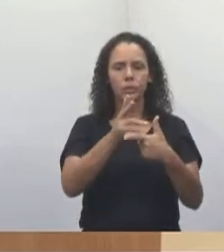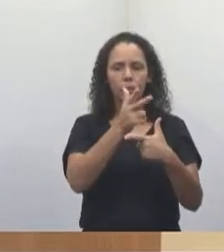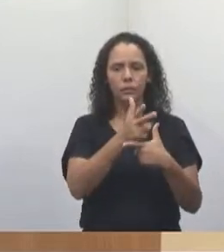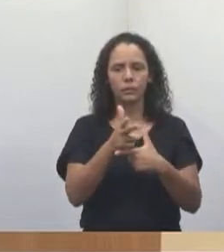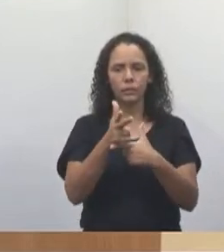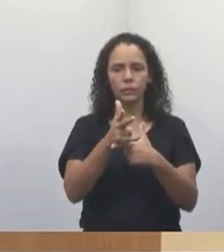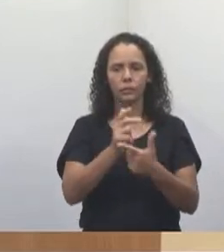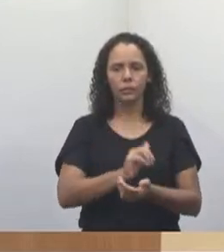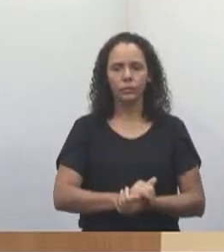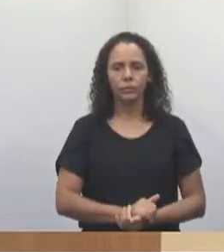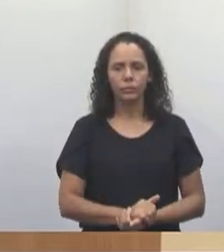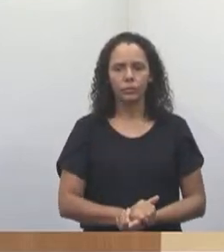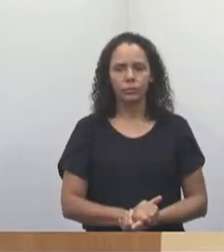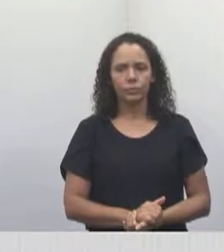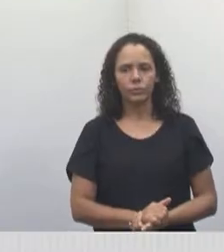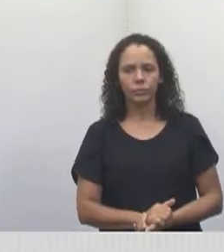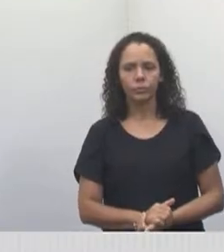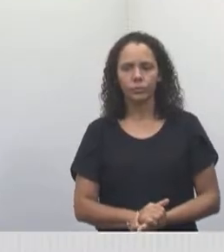vídeo, por gentileza.